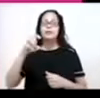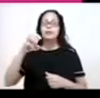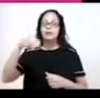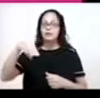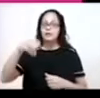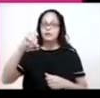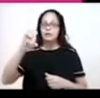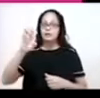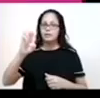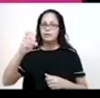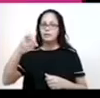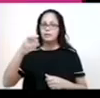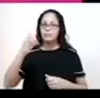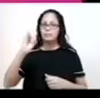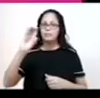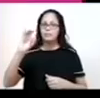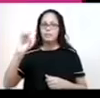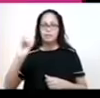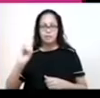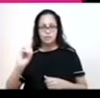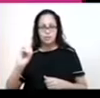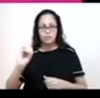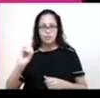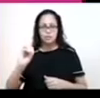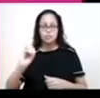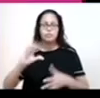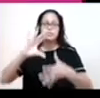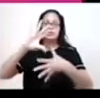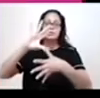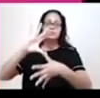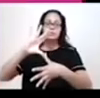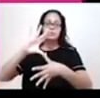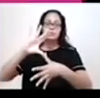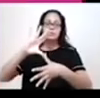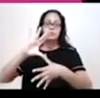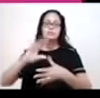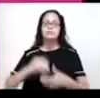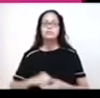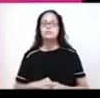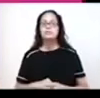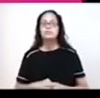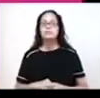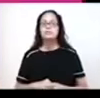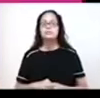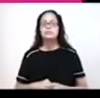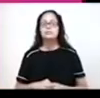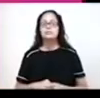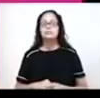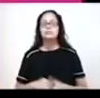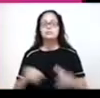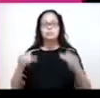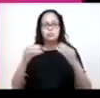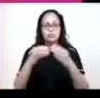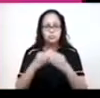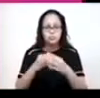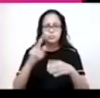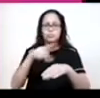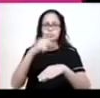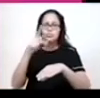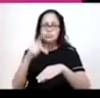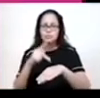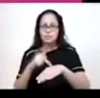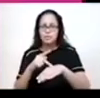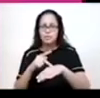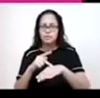quando a gente fala dessa divisão cultural, o México está inserido na América Latina. Engloba um conjunto de países subdesenvolvidos.